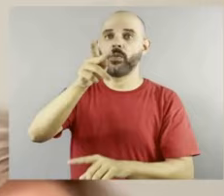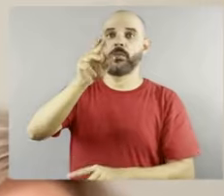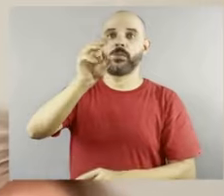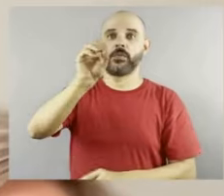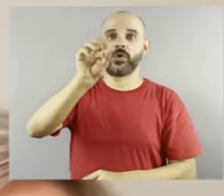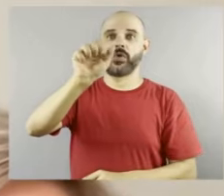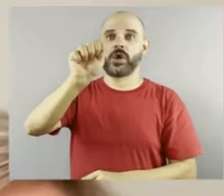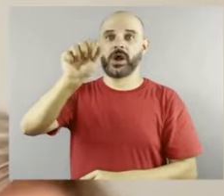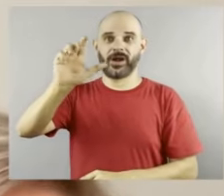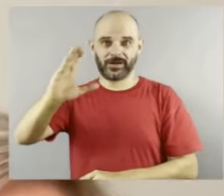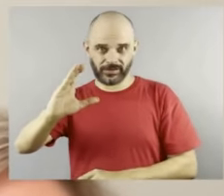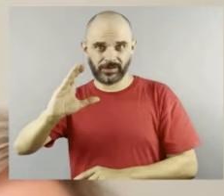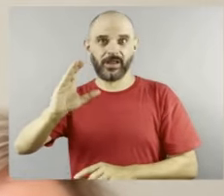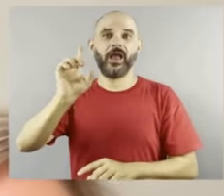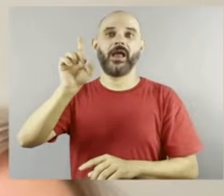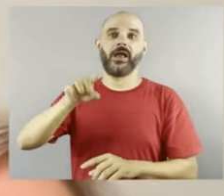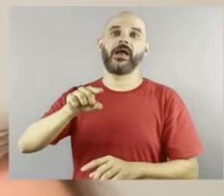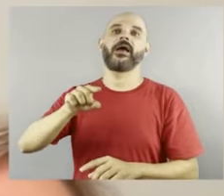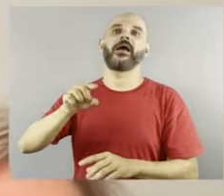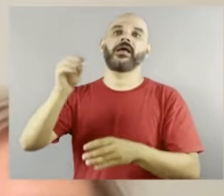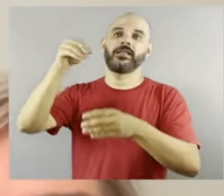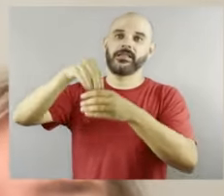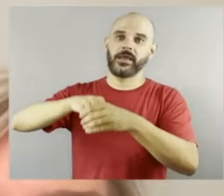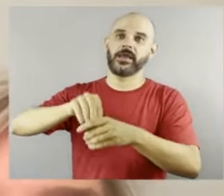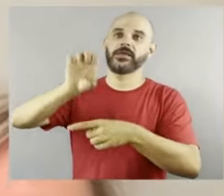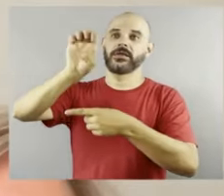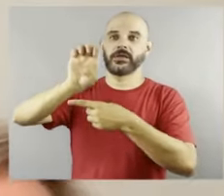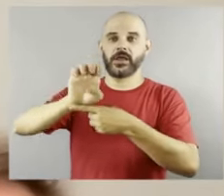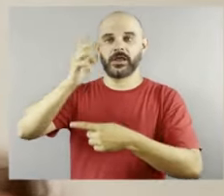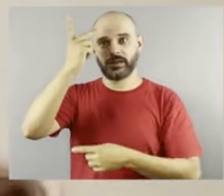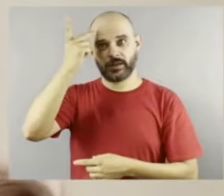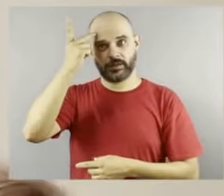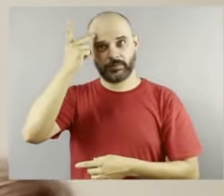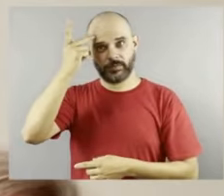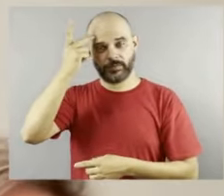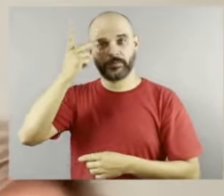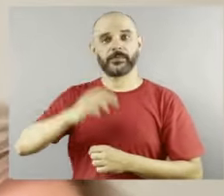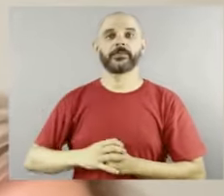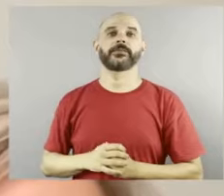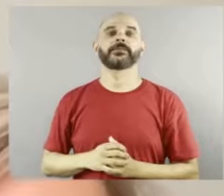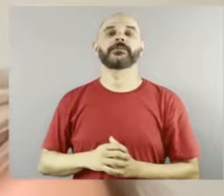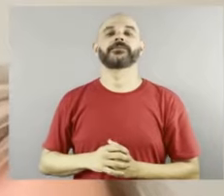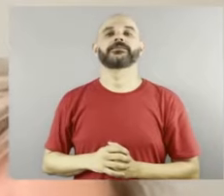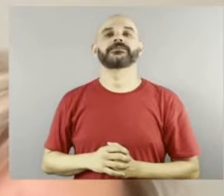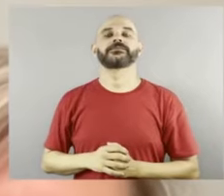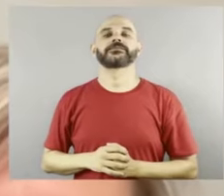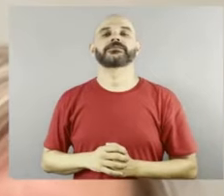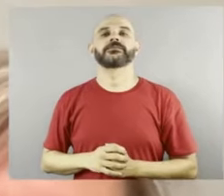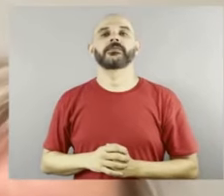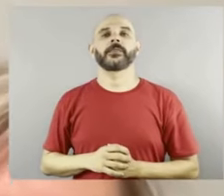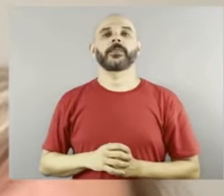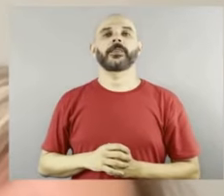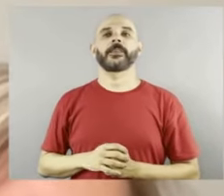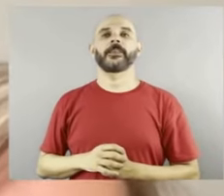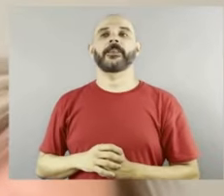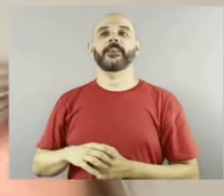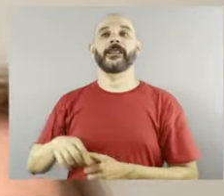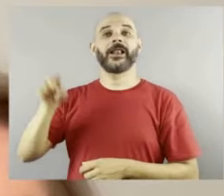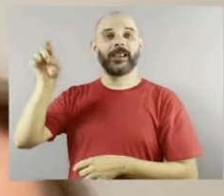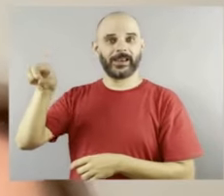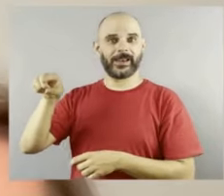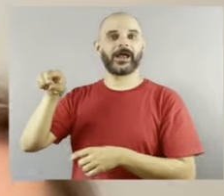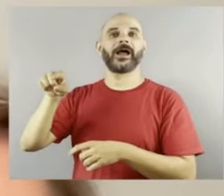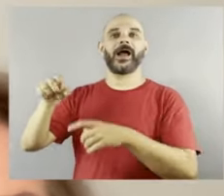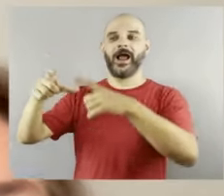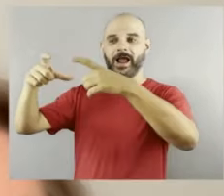aonde fica a sede da META, também a sede da Tati Pia Castelli, porque são trabalhos, né, um é da